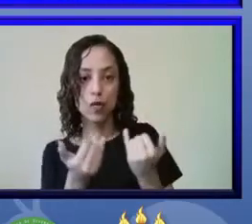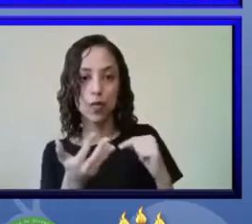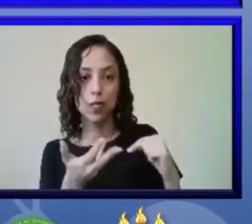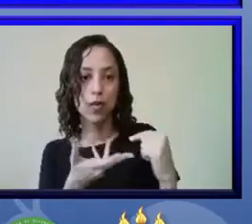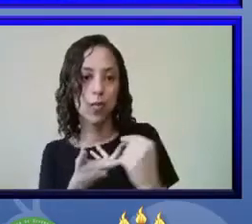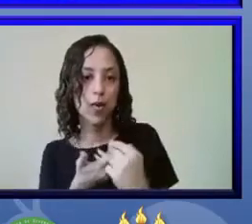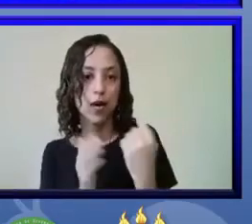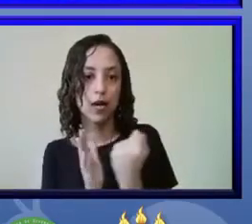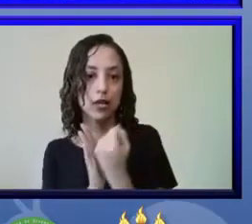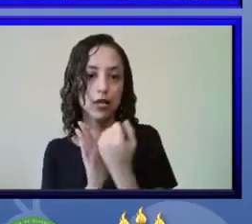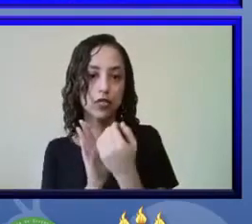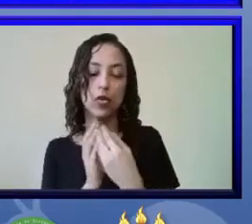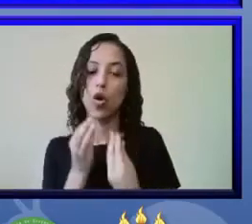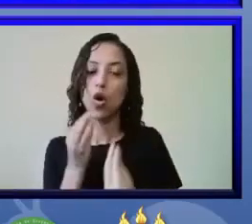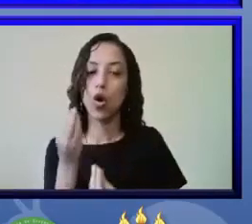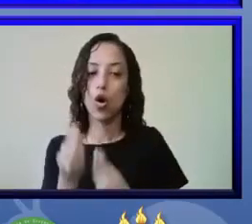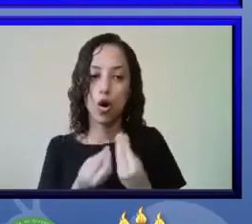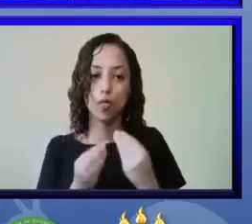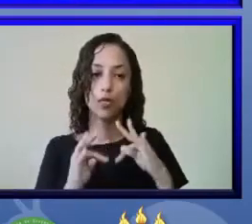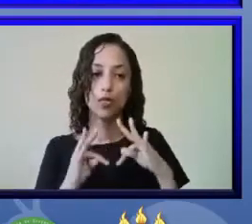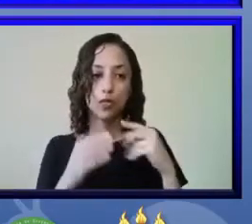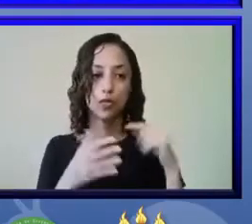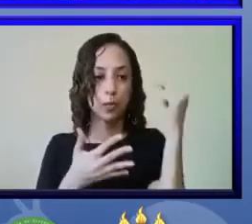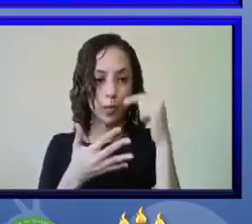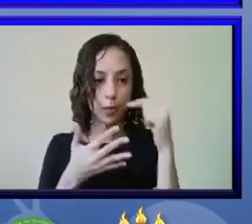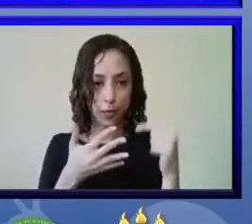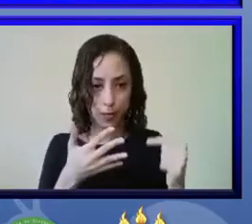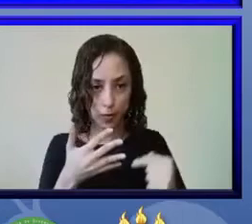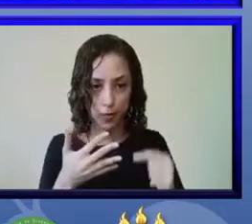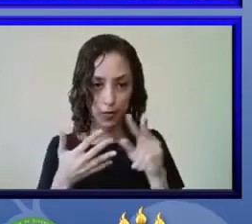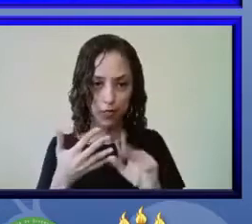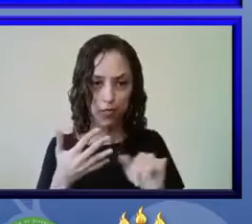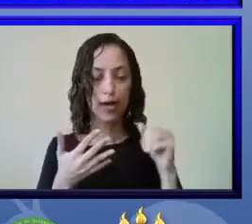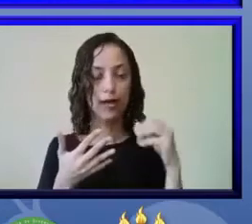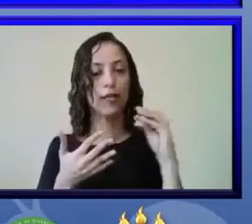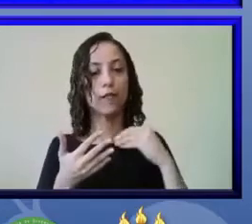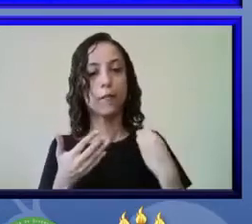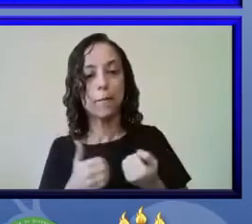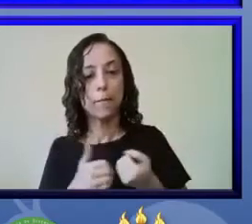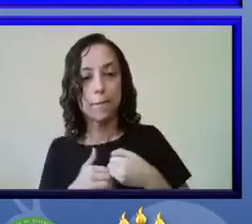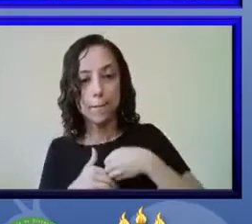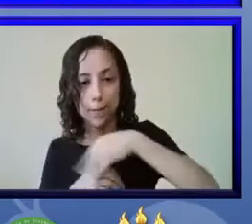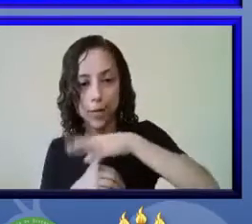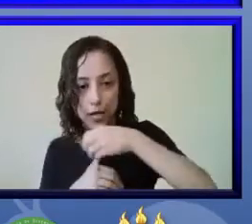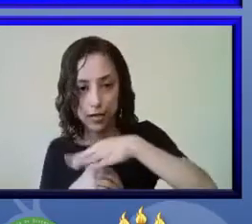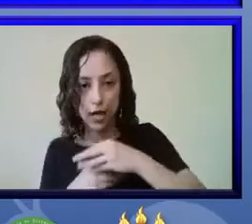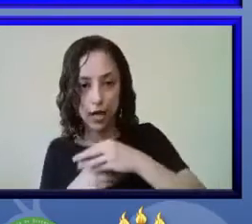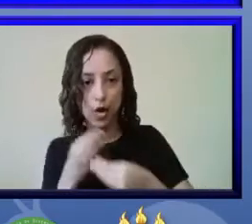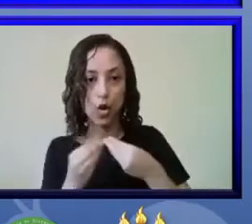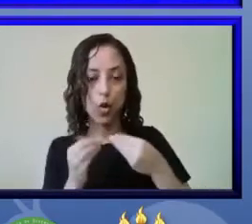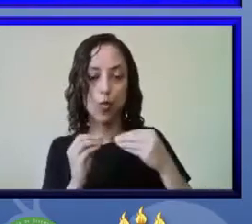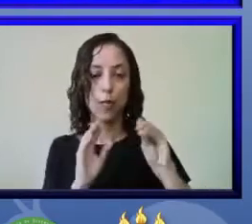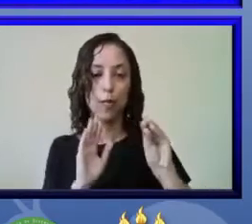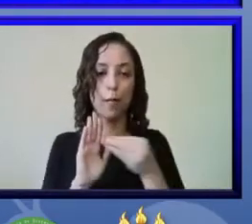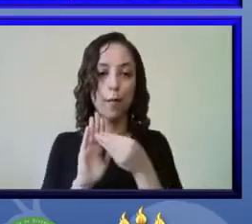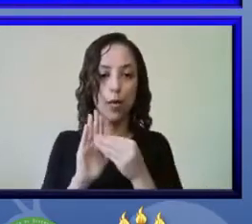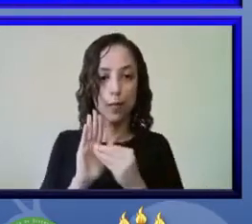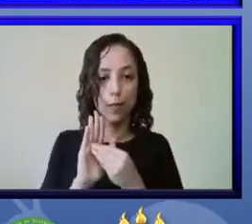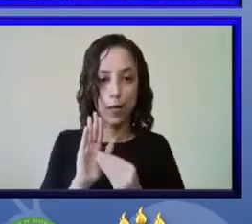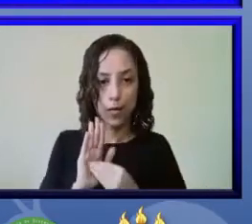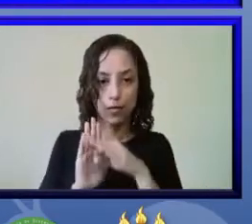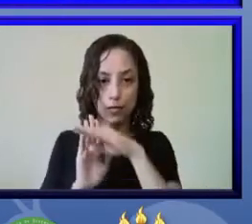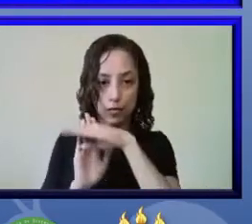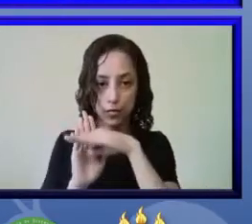etiquetas, e essas informações vão ser repassadas para o catálogo, e essas